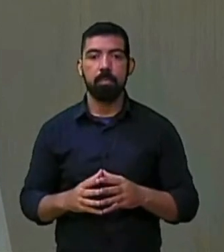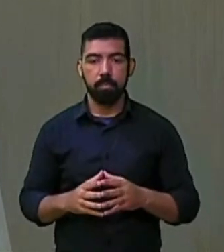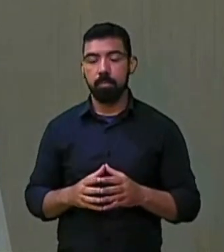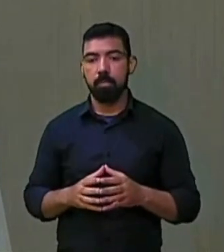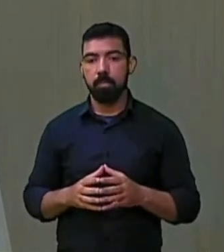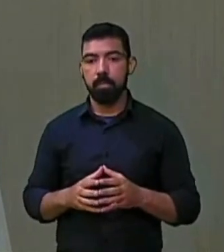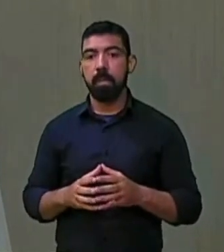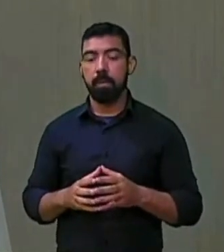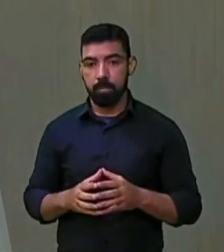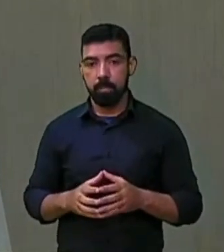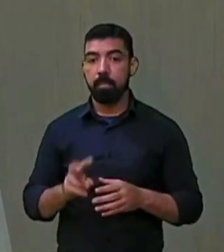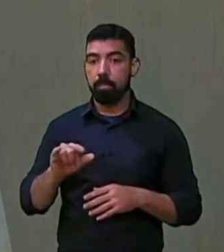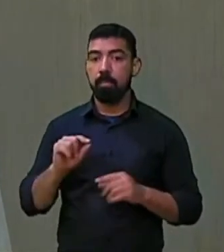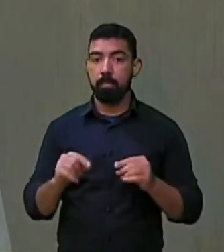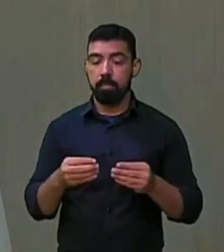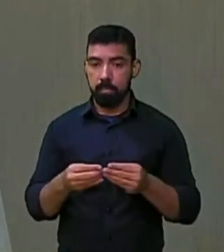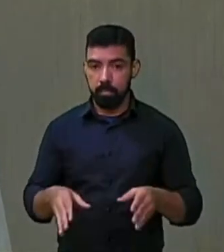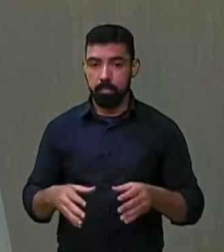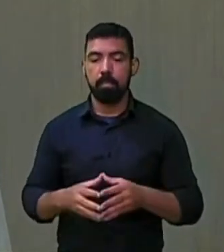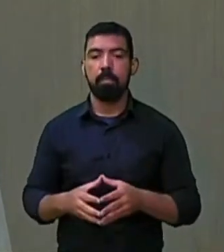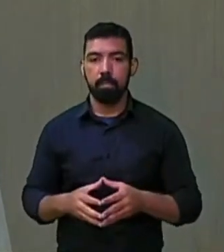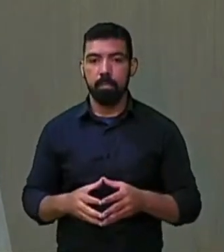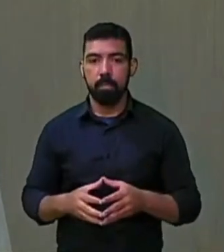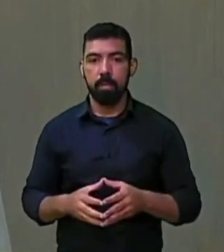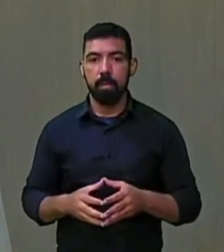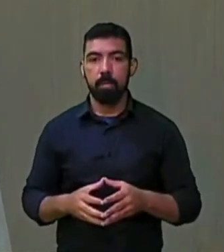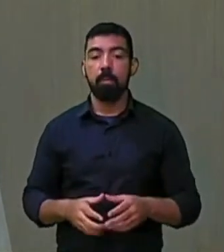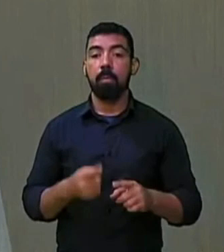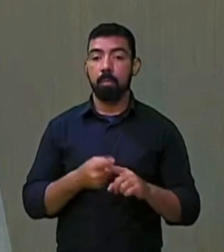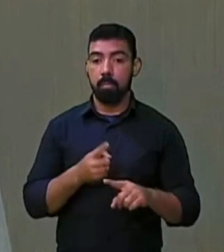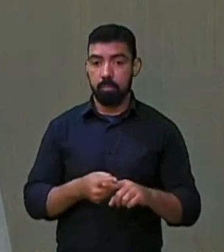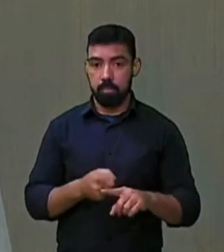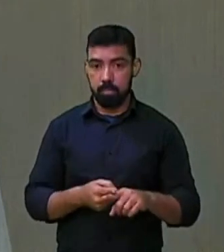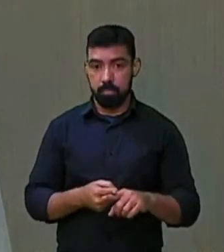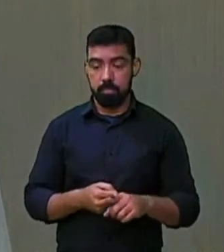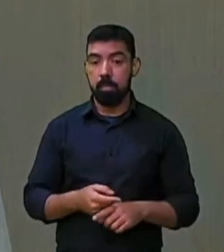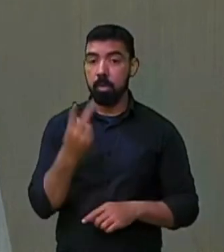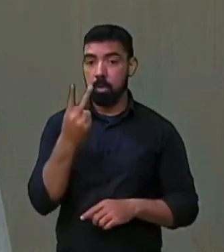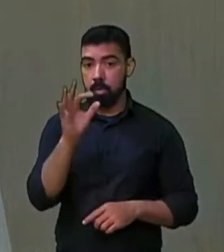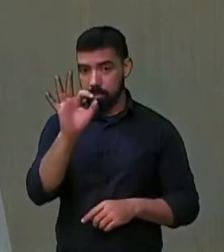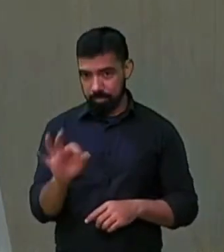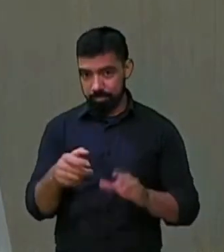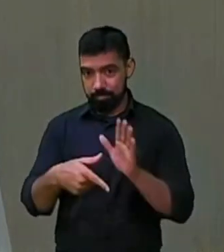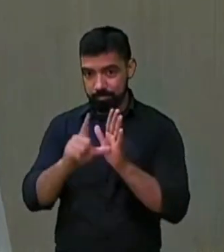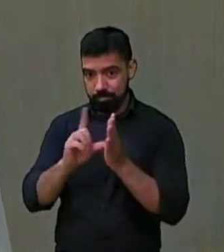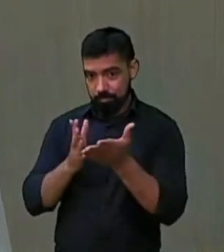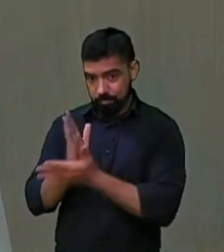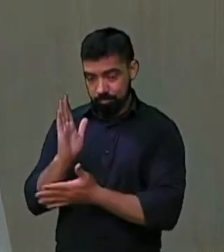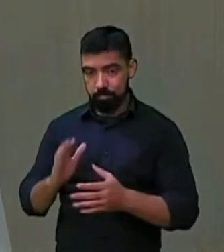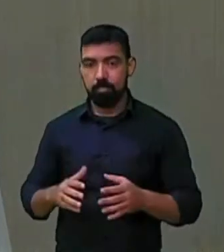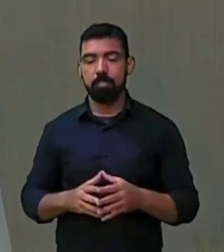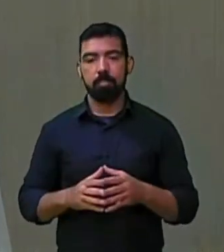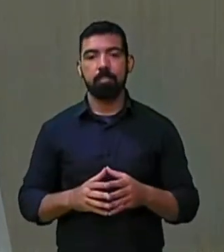preocupem. Vai ser impactado, sim, porque aqueles 2% que foi aprovado